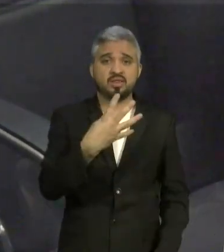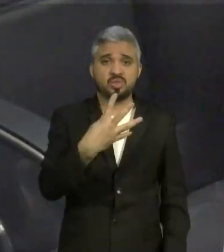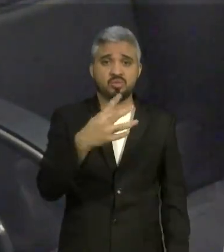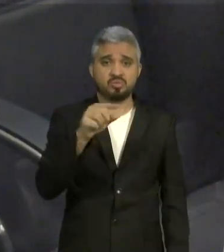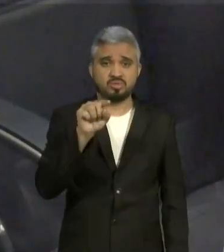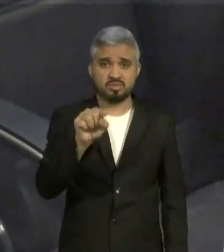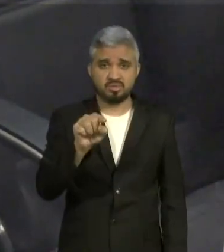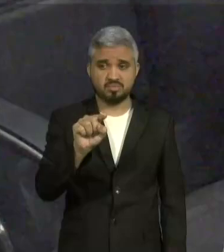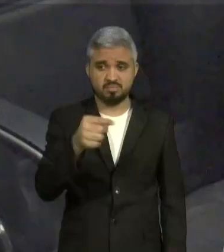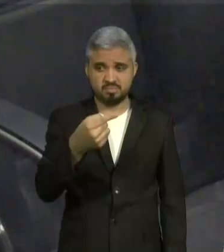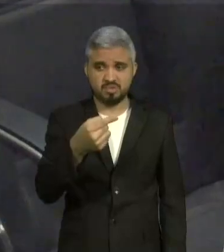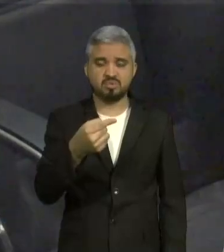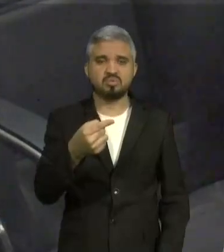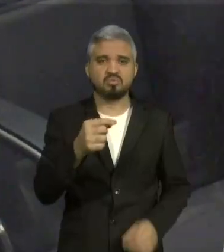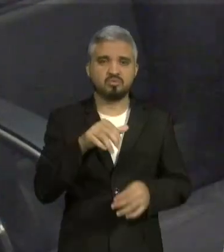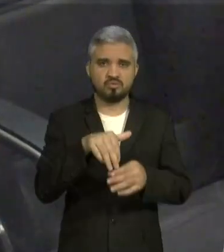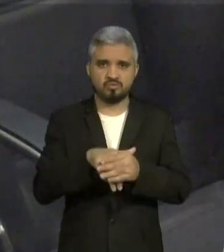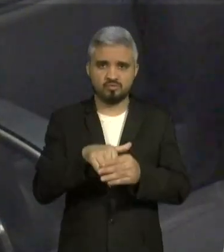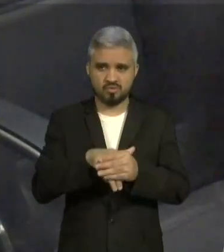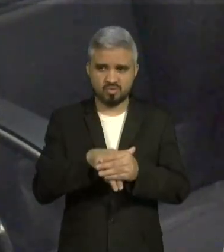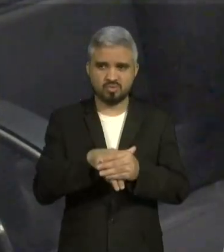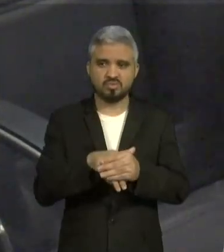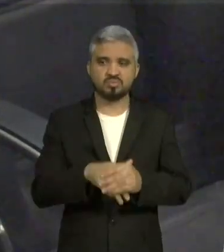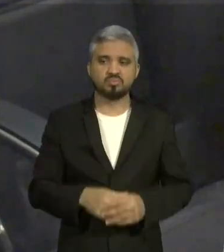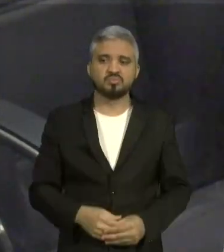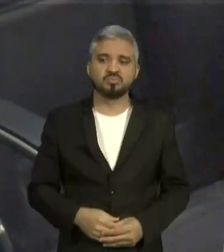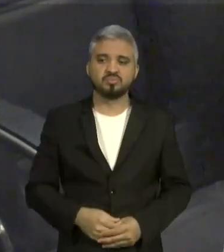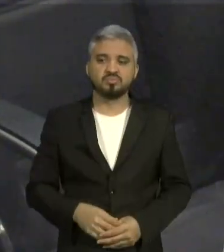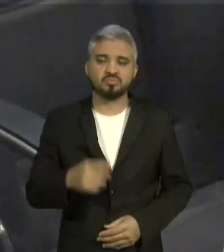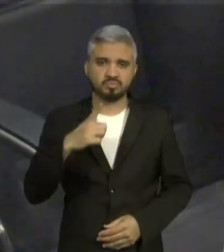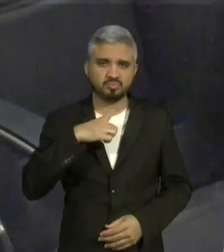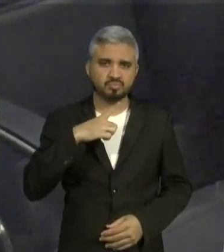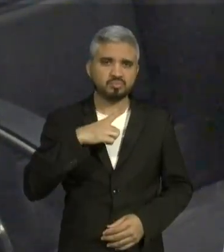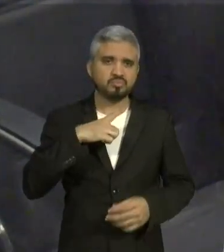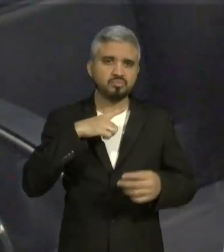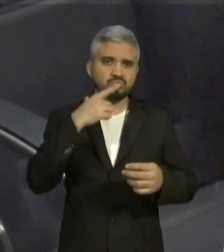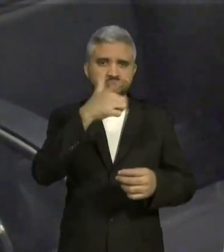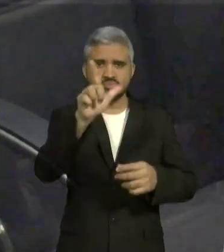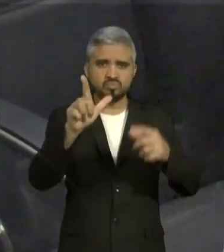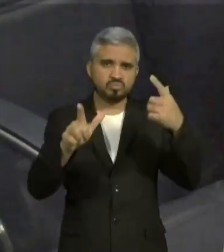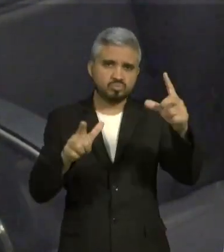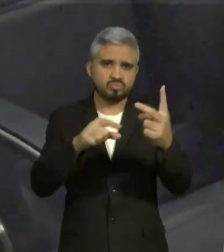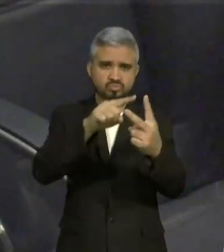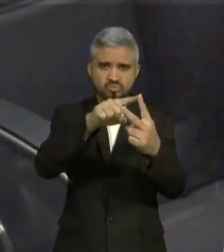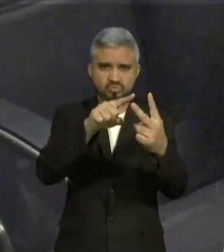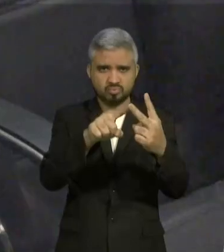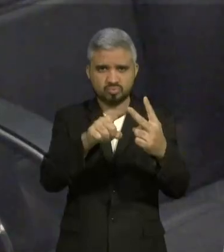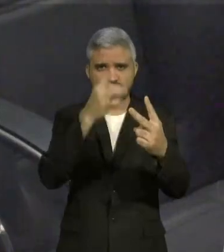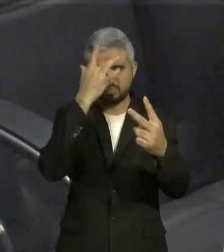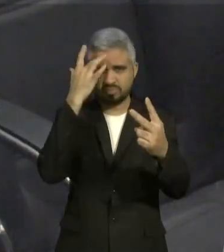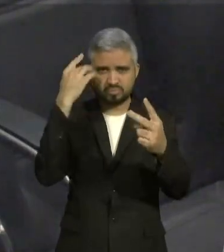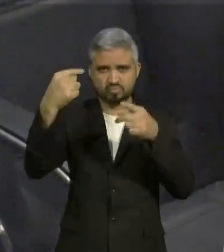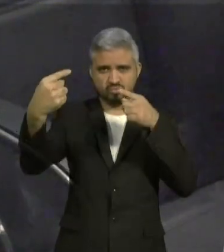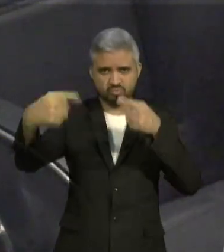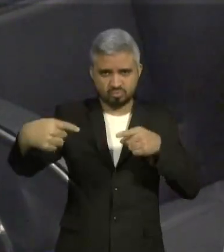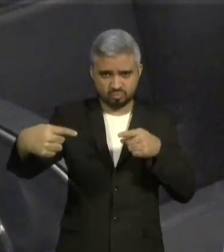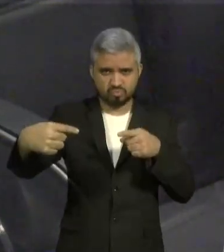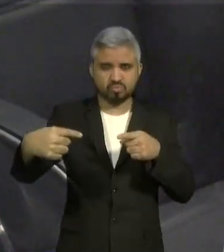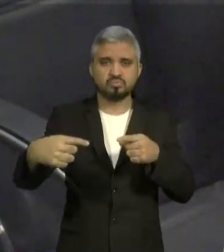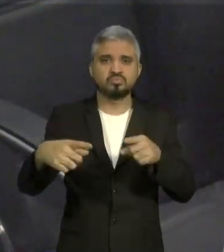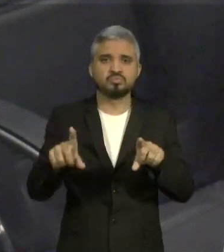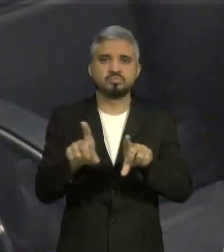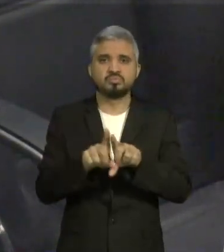disputando com dois candidatos da oposição, e também dos 13